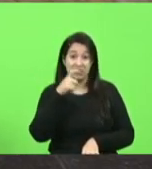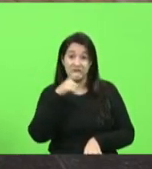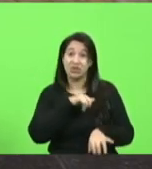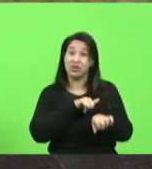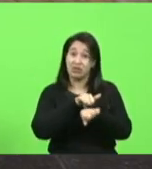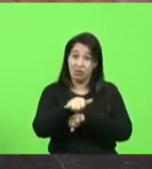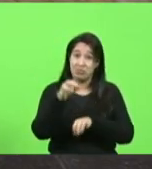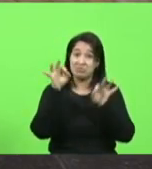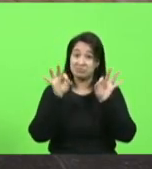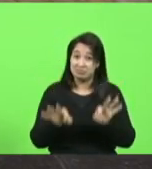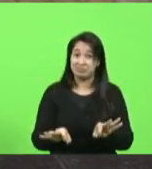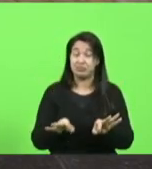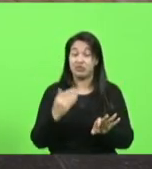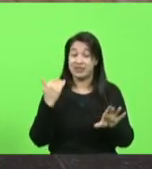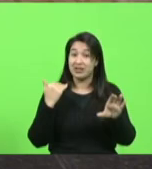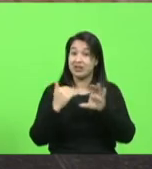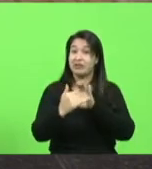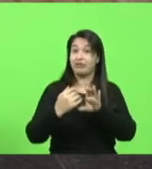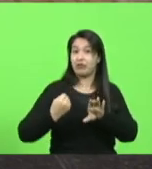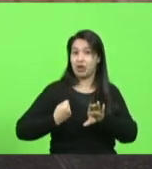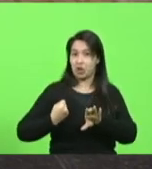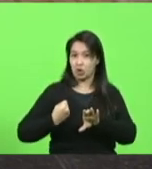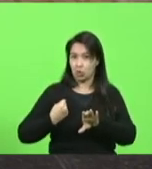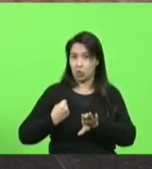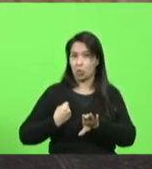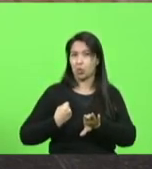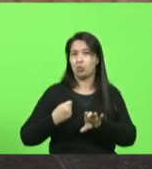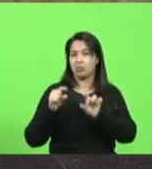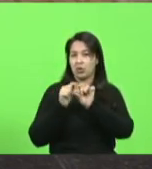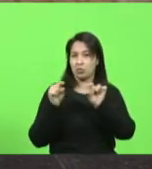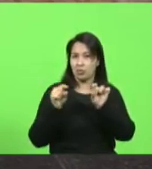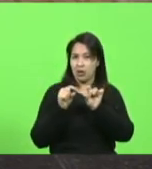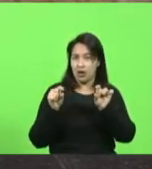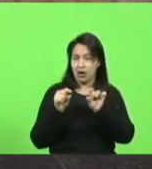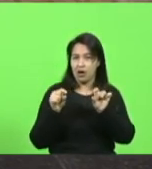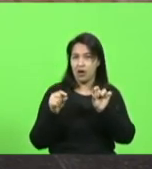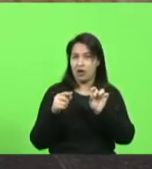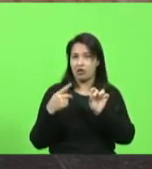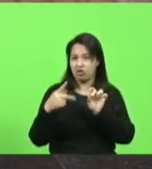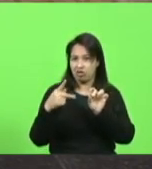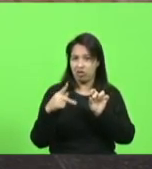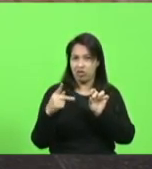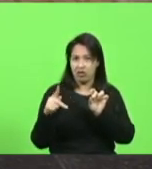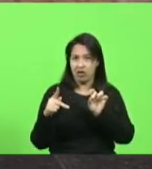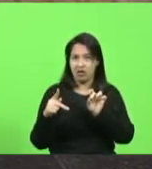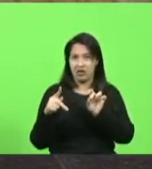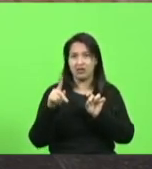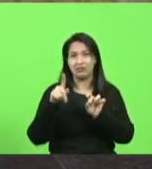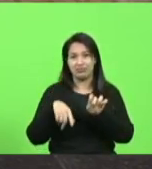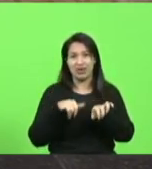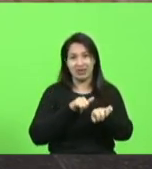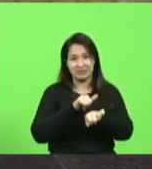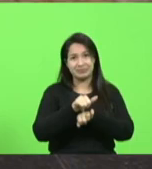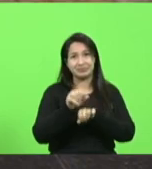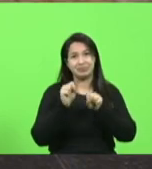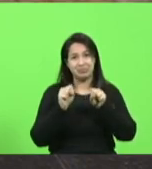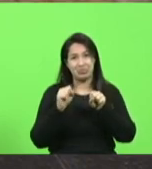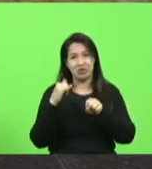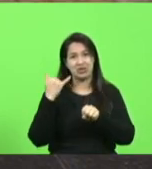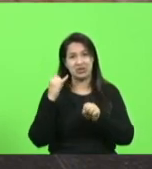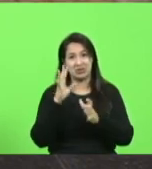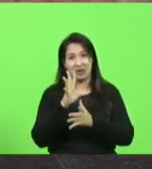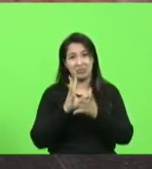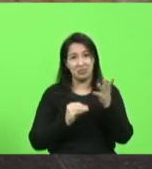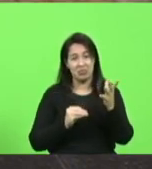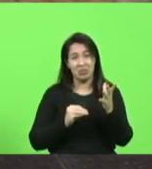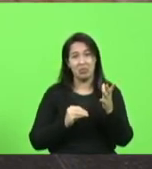quando você envia o sequencial numérico enviado via SMS para você, você está dando a possibilidade dele desbloquear